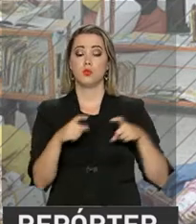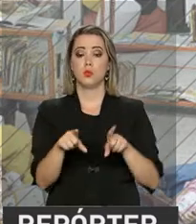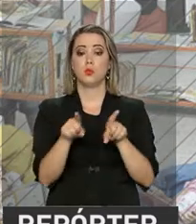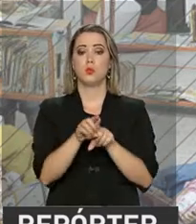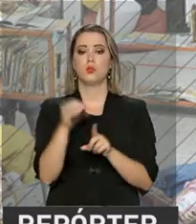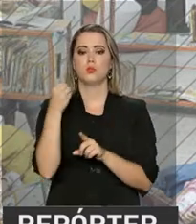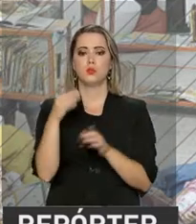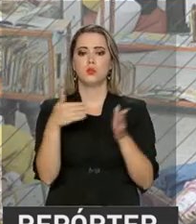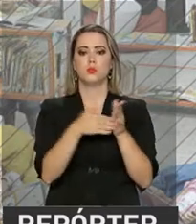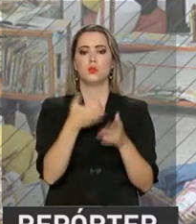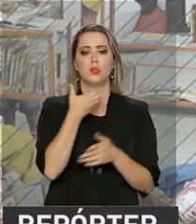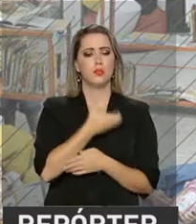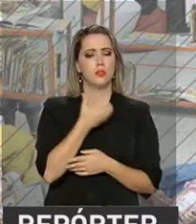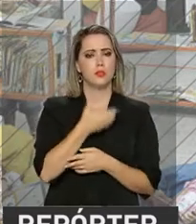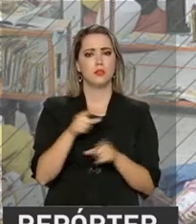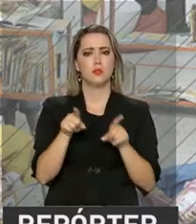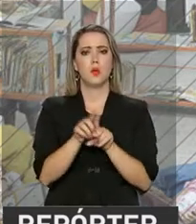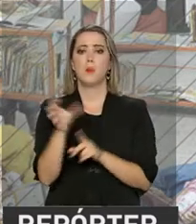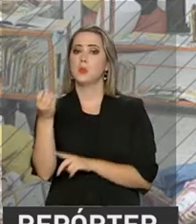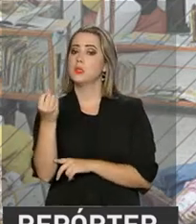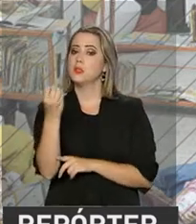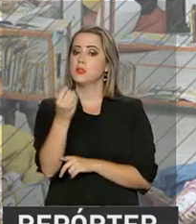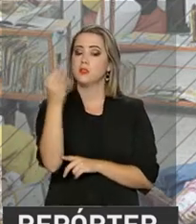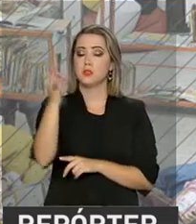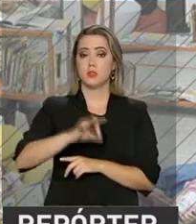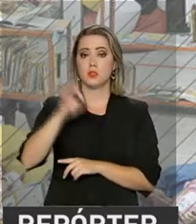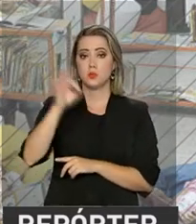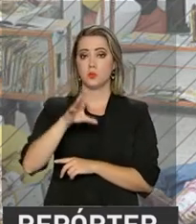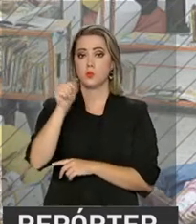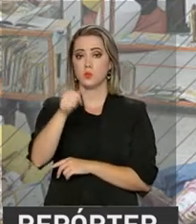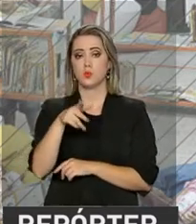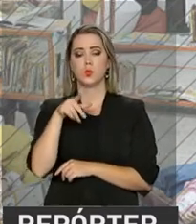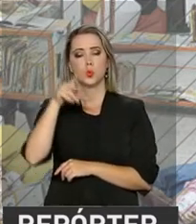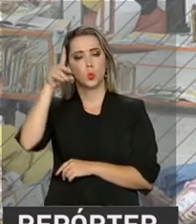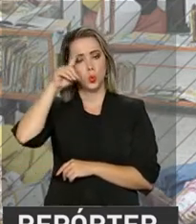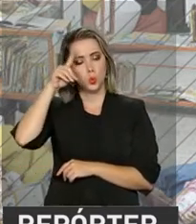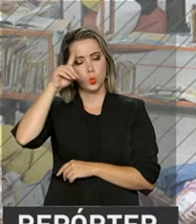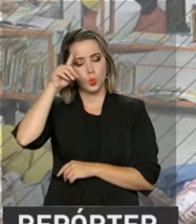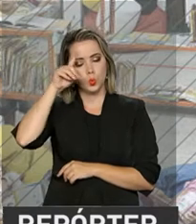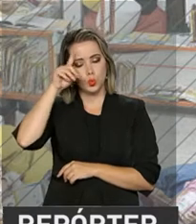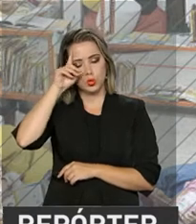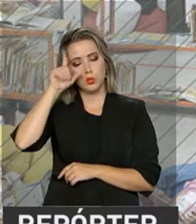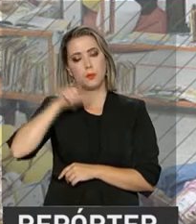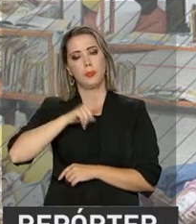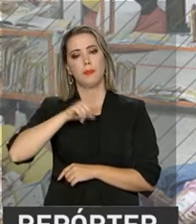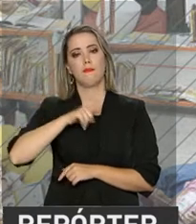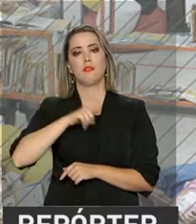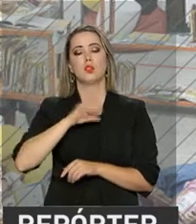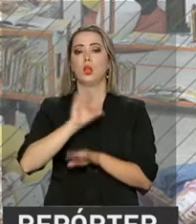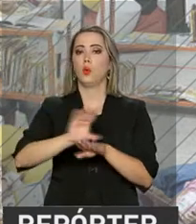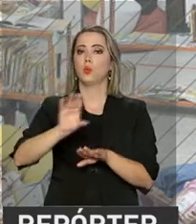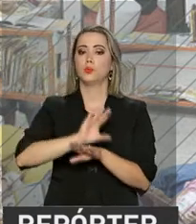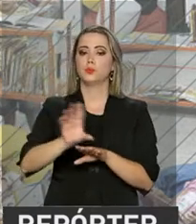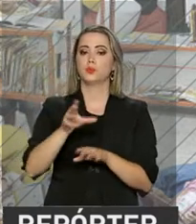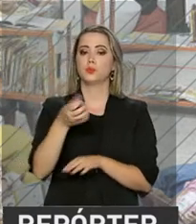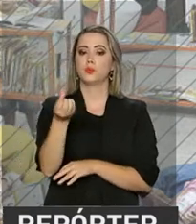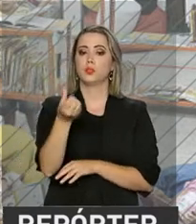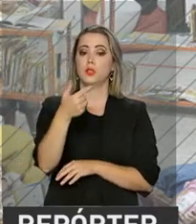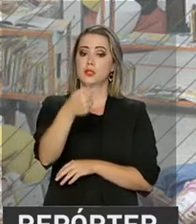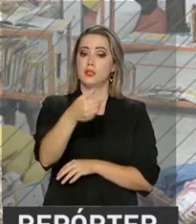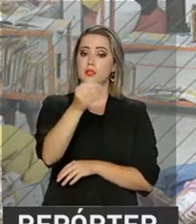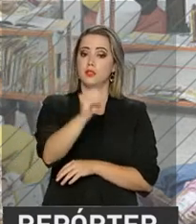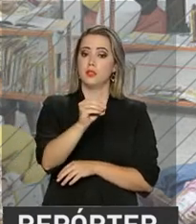Os resultados mostram que 66% das praças funcionam todos os dias da semana. 70% dos centros